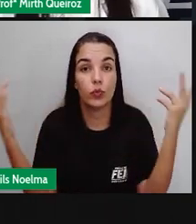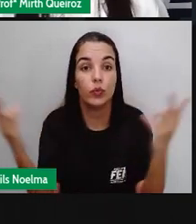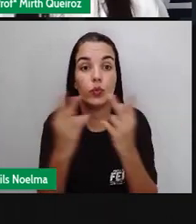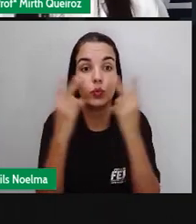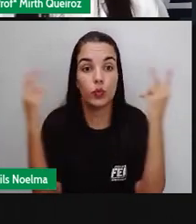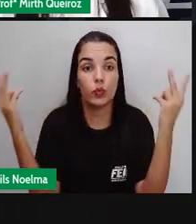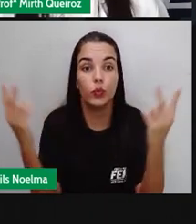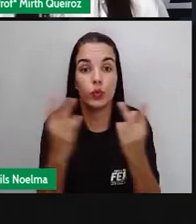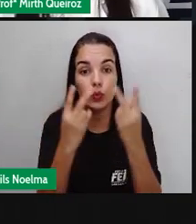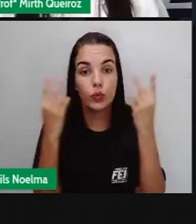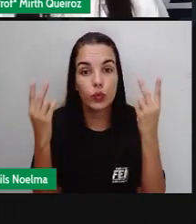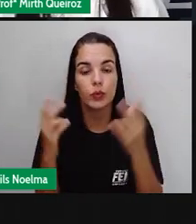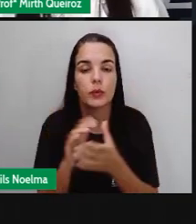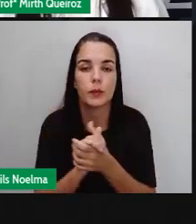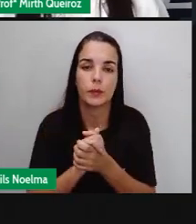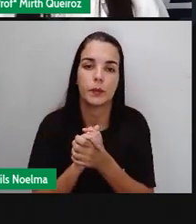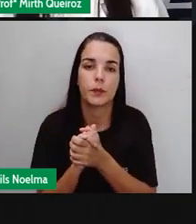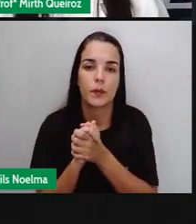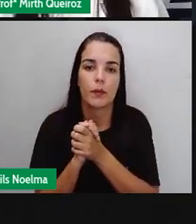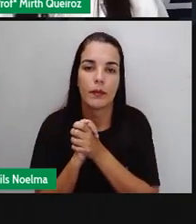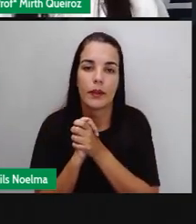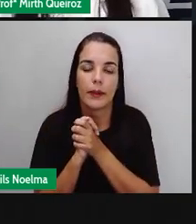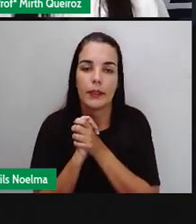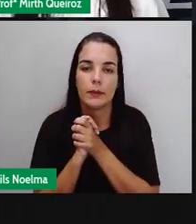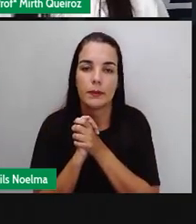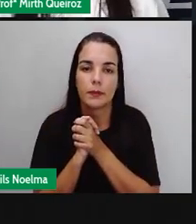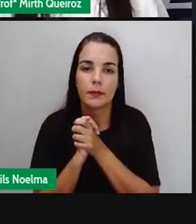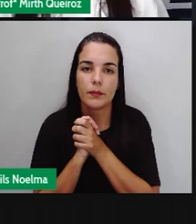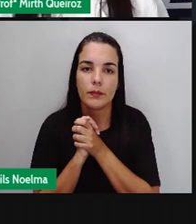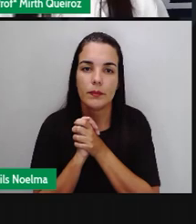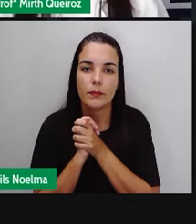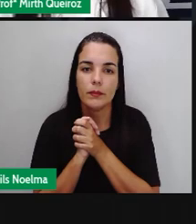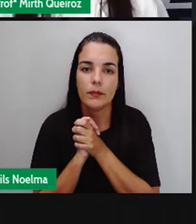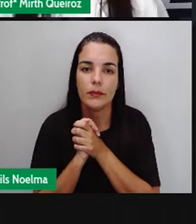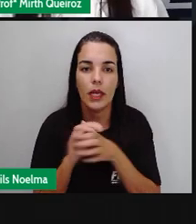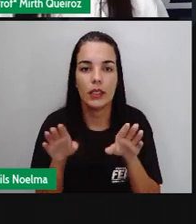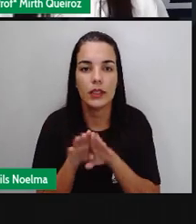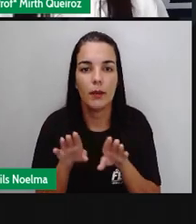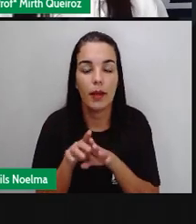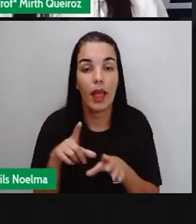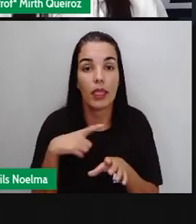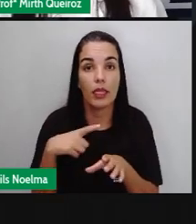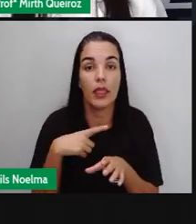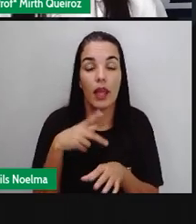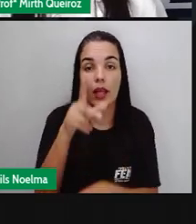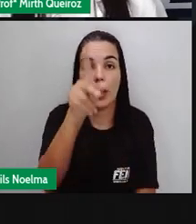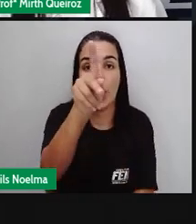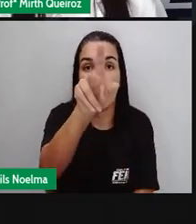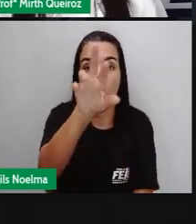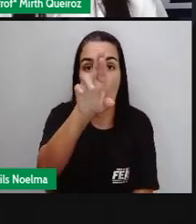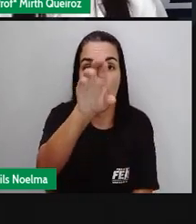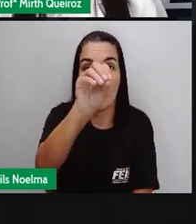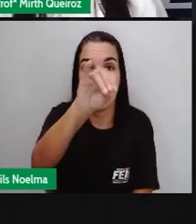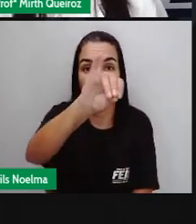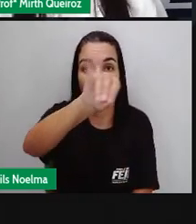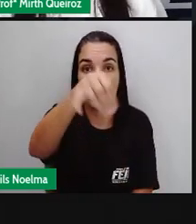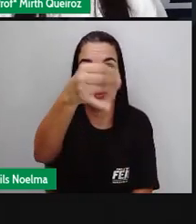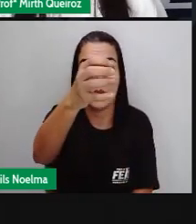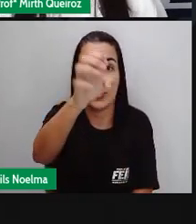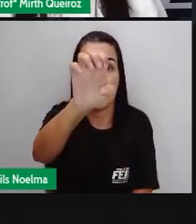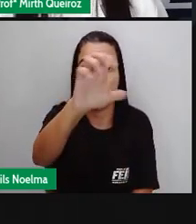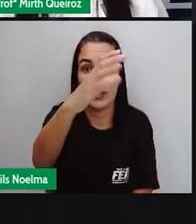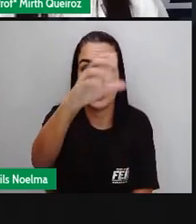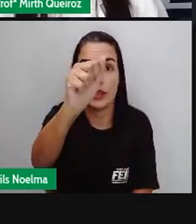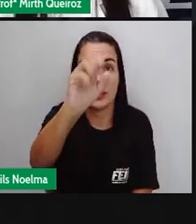Norte, sul, leste, oeste, certo? E ainda todos os mapas, eles vêm aí acompanhados de uma